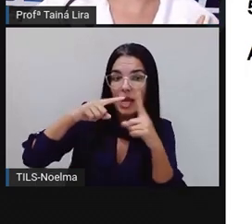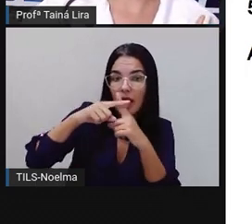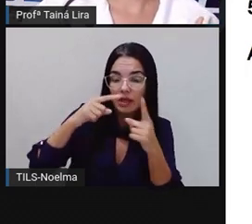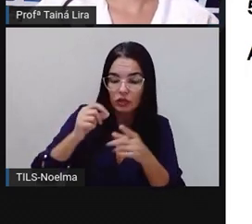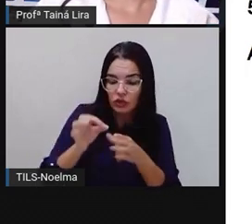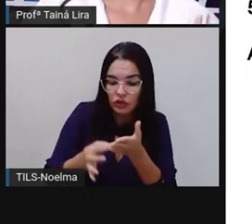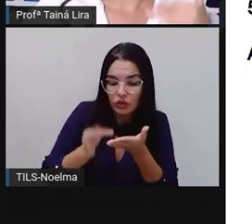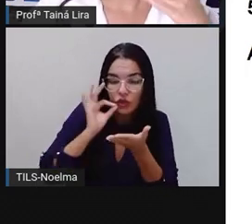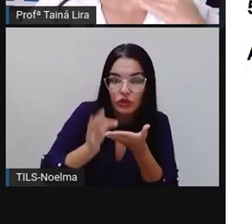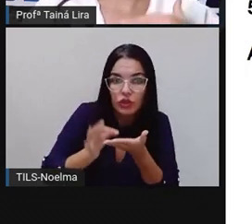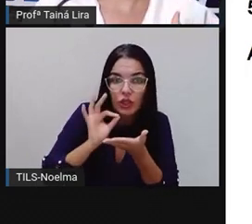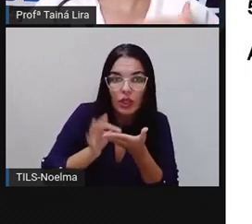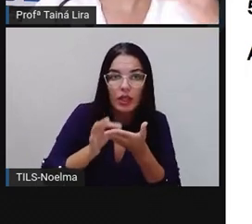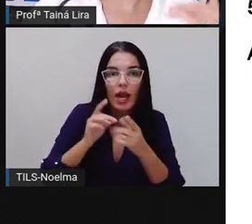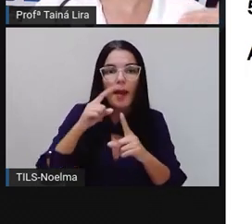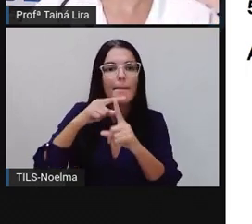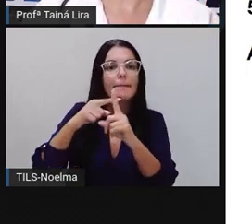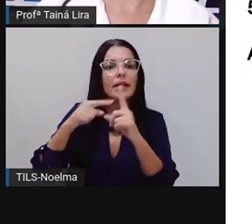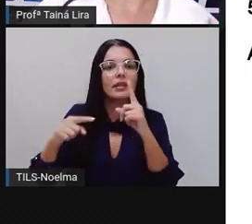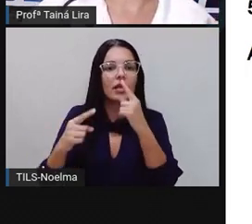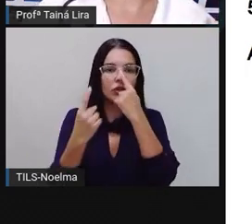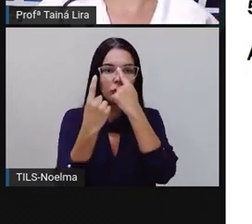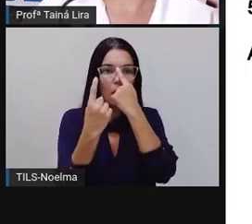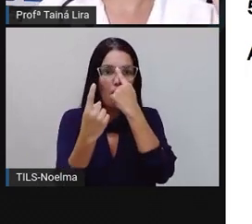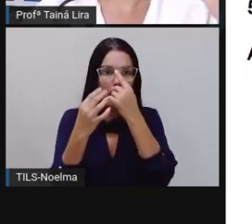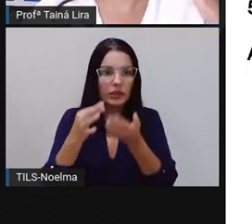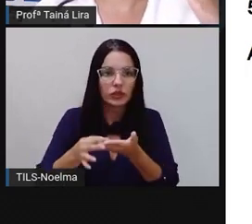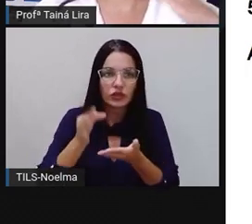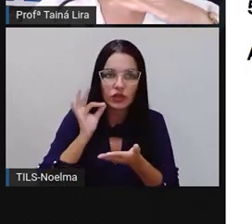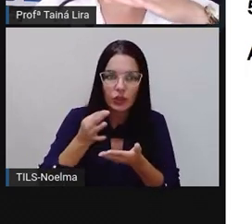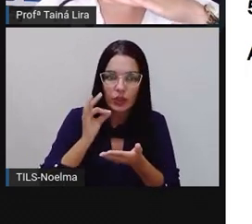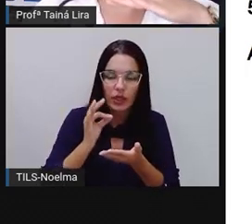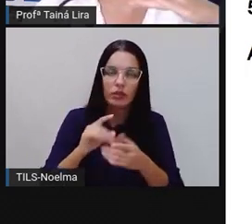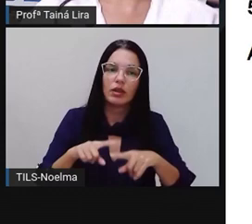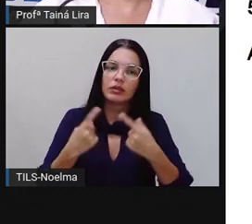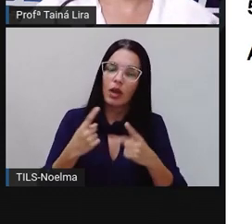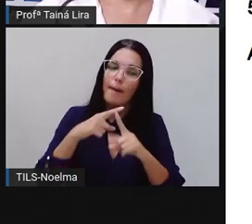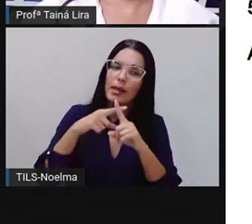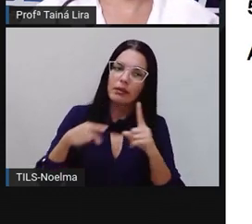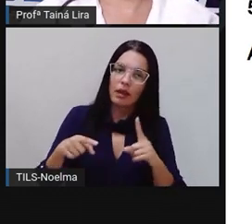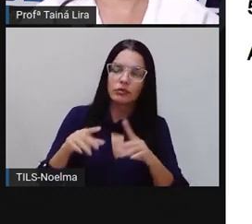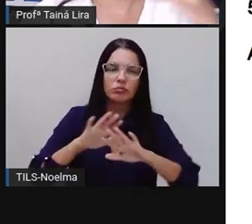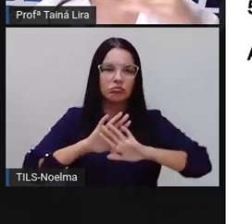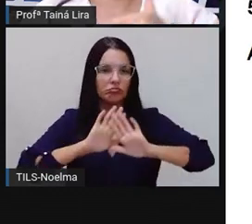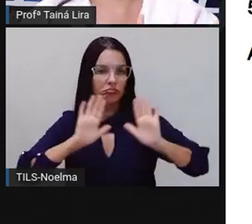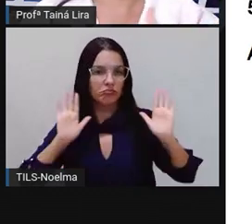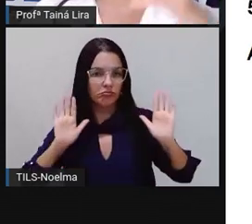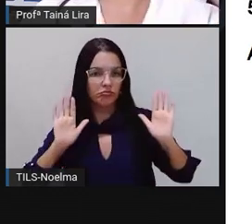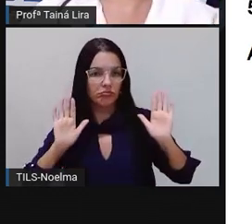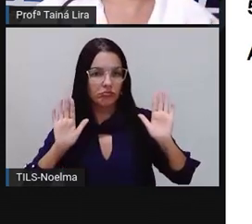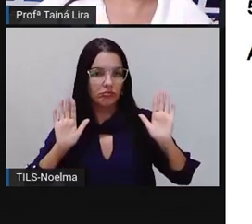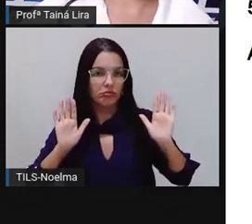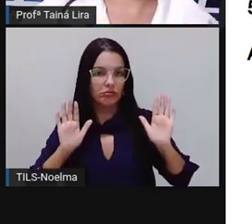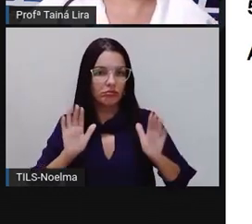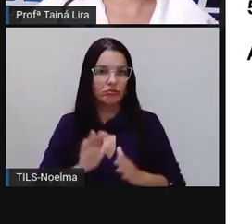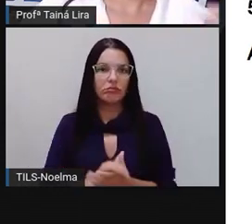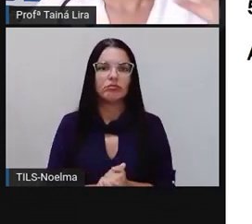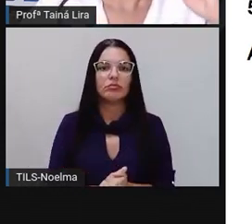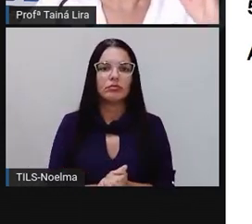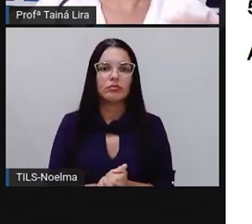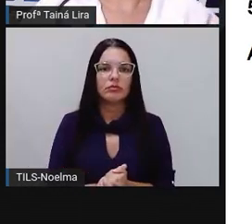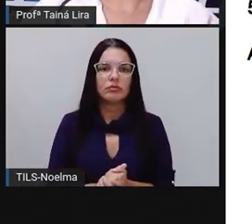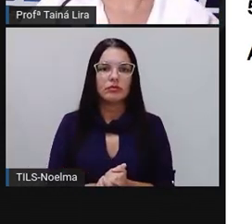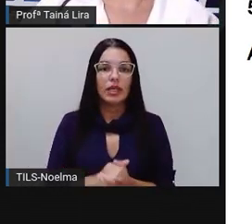xícara, é metade de uma xícara. Eu tenho uma xícara e eu só uso a metade. Só coloco hortelã aí até a metade.